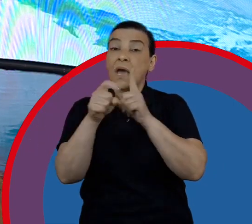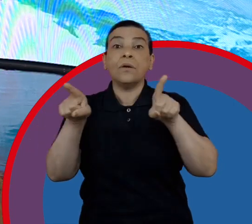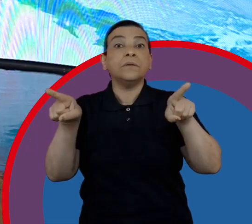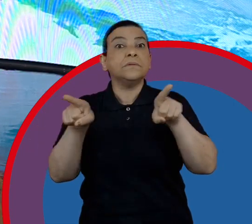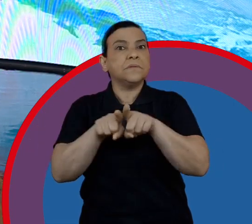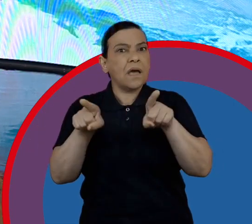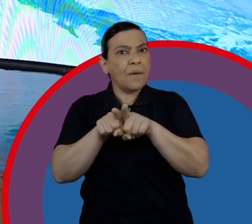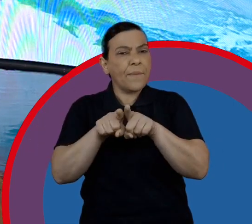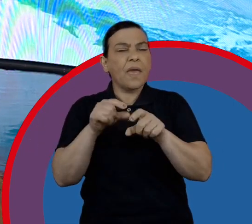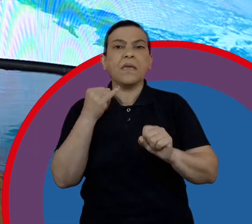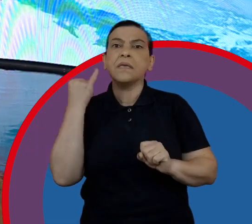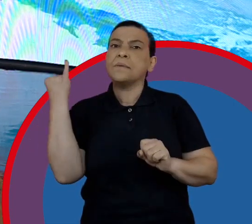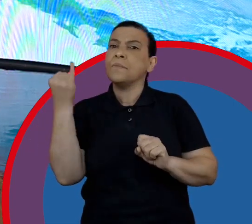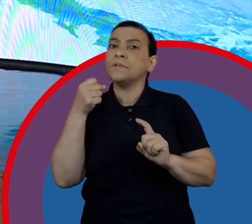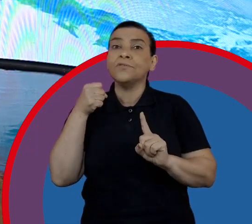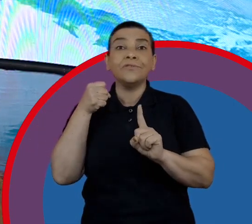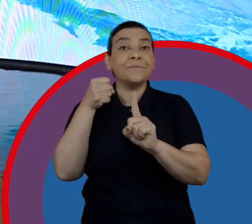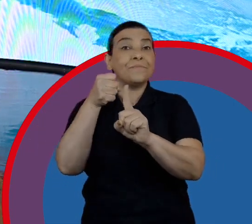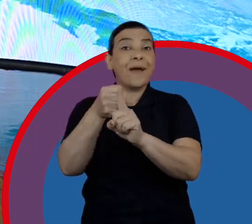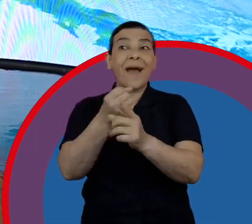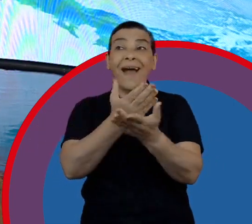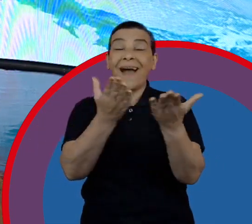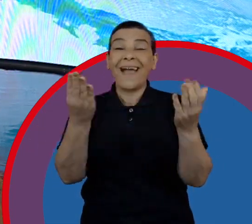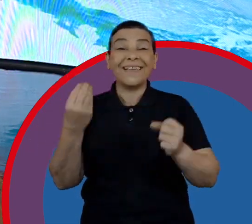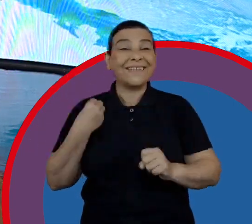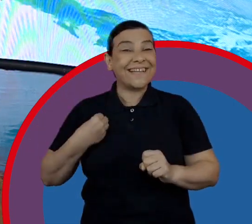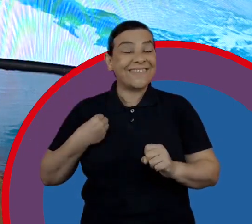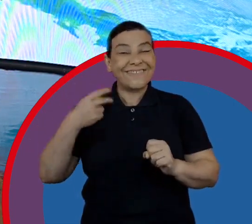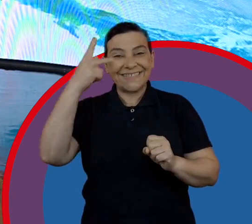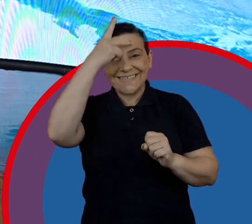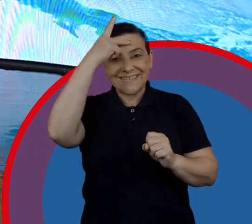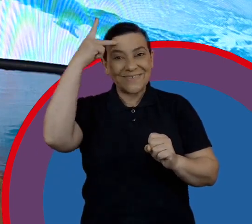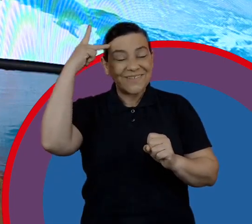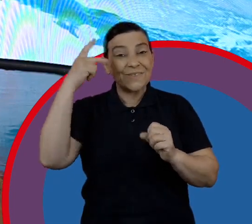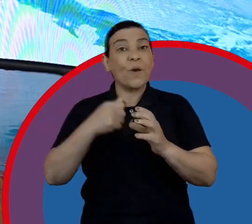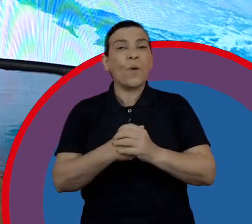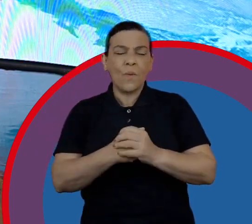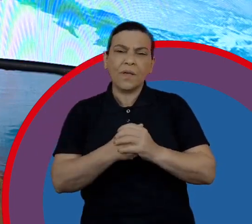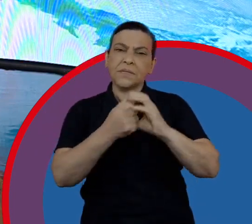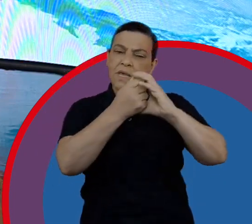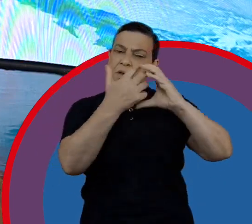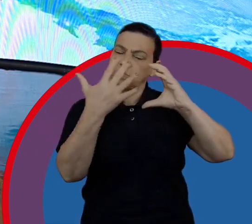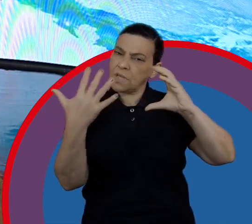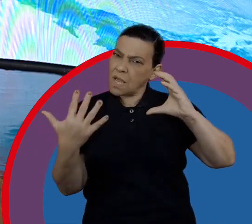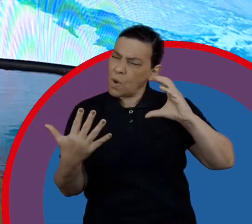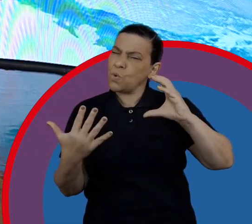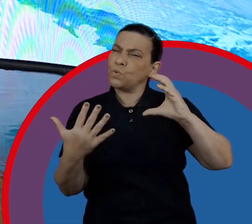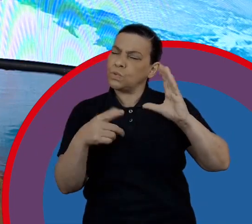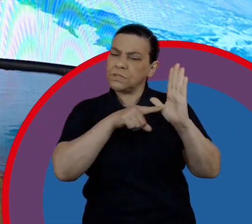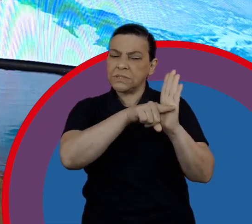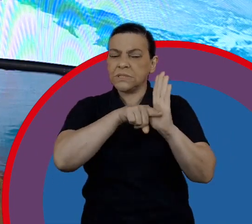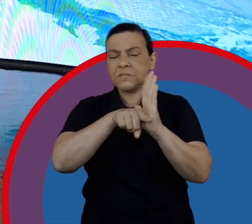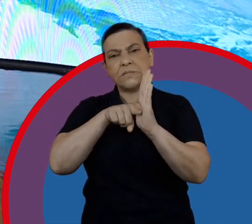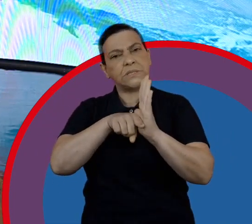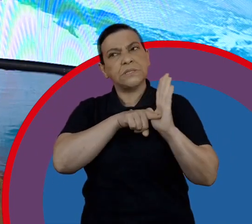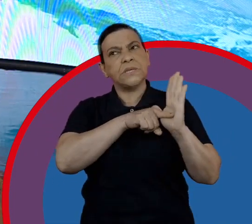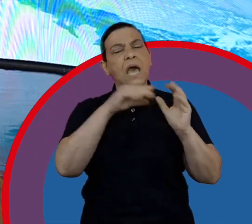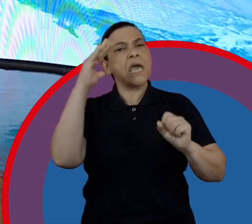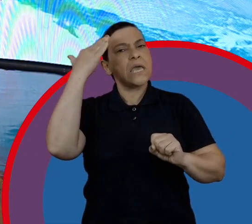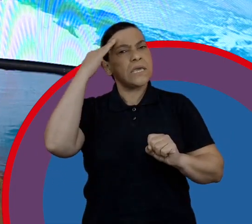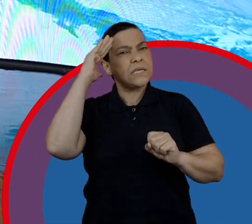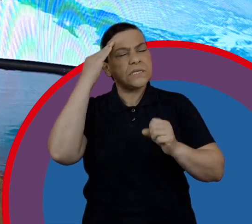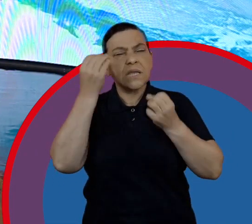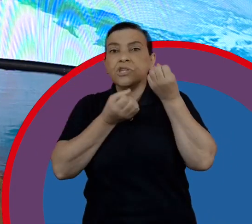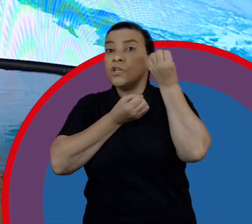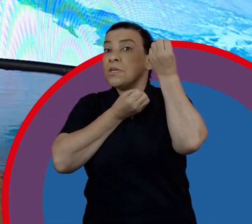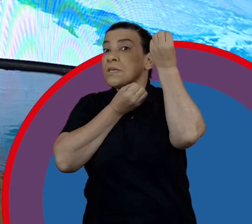que nós temos também na vida das pessoas. Quando a gente domina o conteúdo que a gente está falando, quando a gente tem informação do